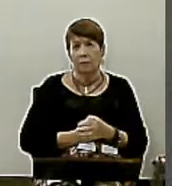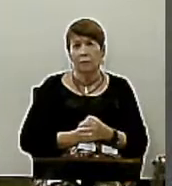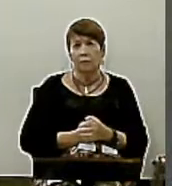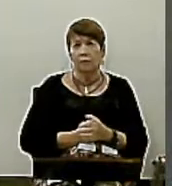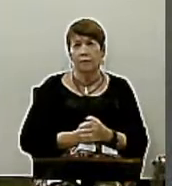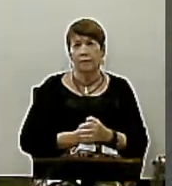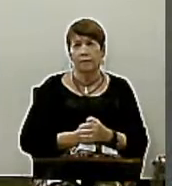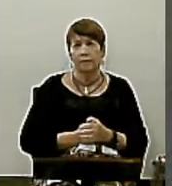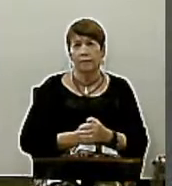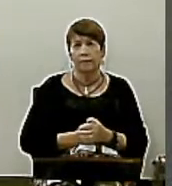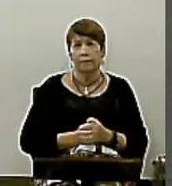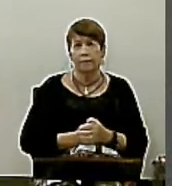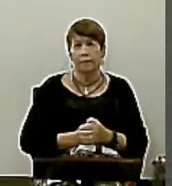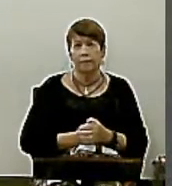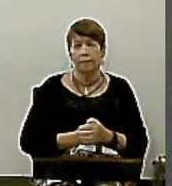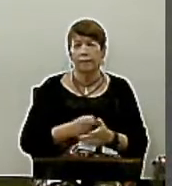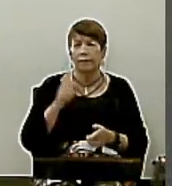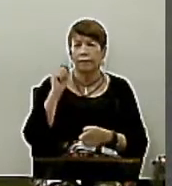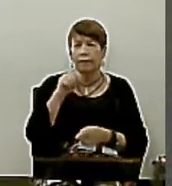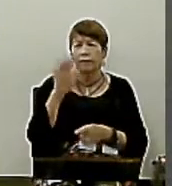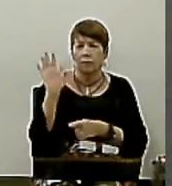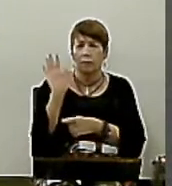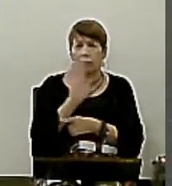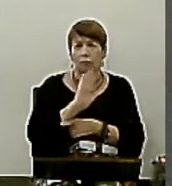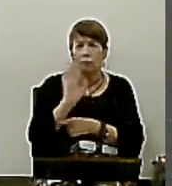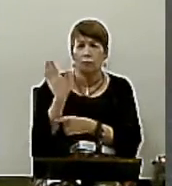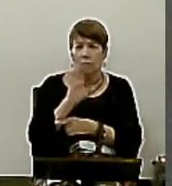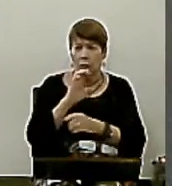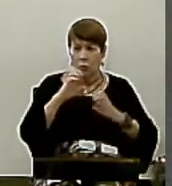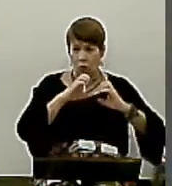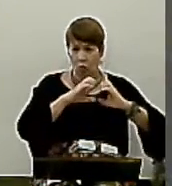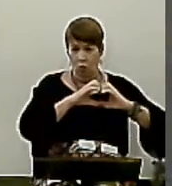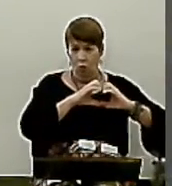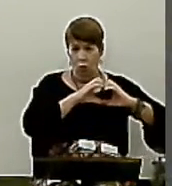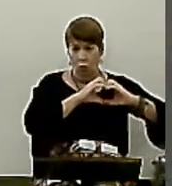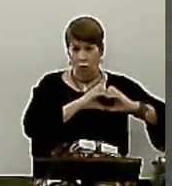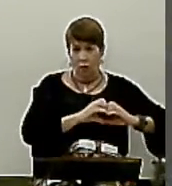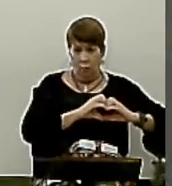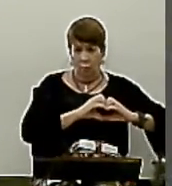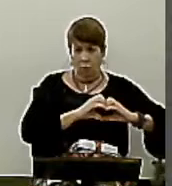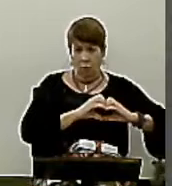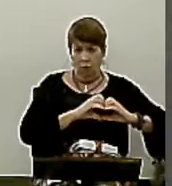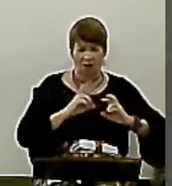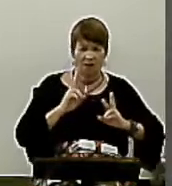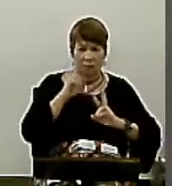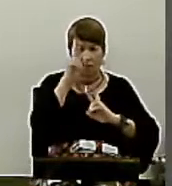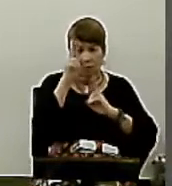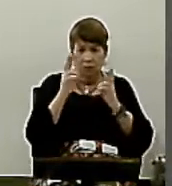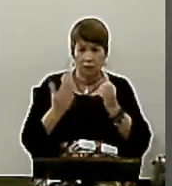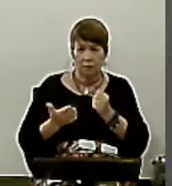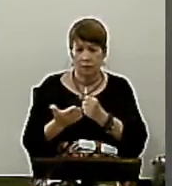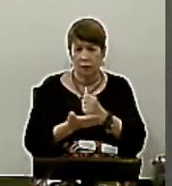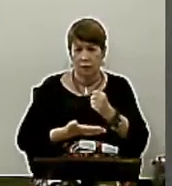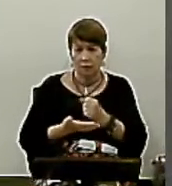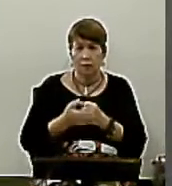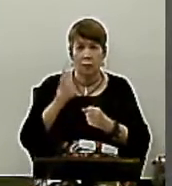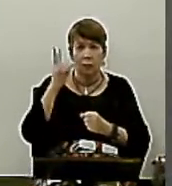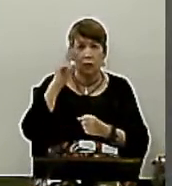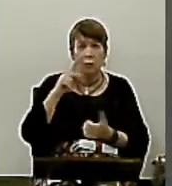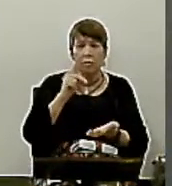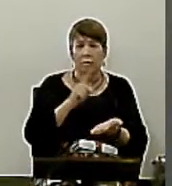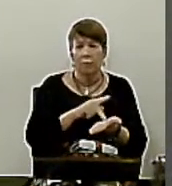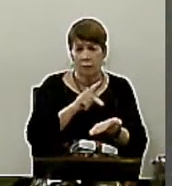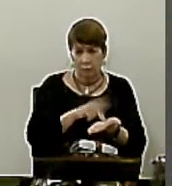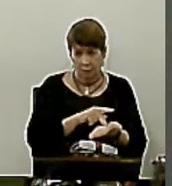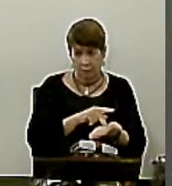Quem já assistiu aquele filme Coração Valente, que é baseado na história verdadeira da